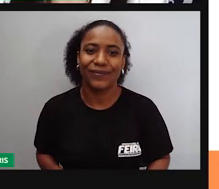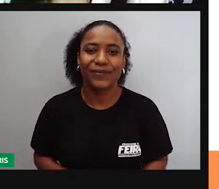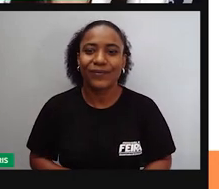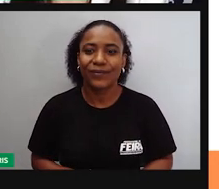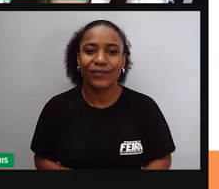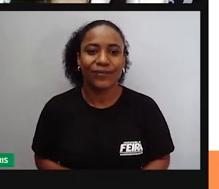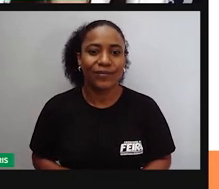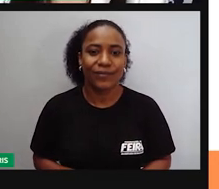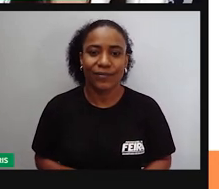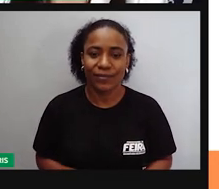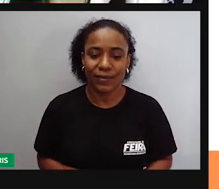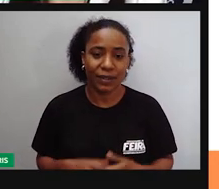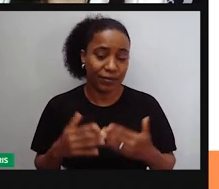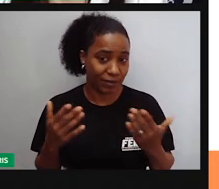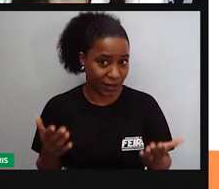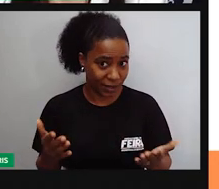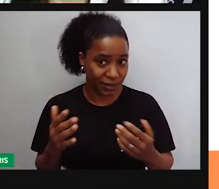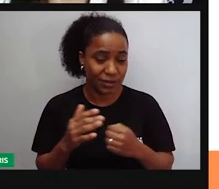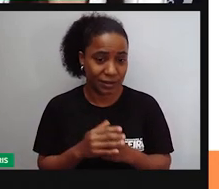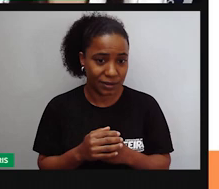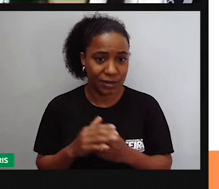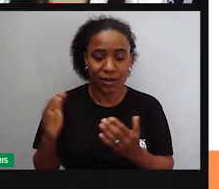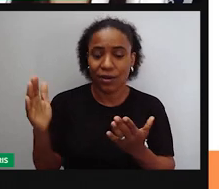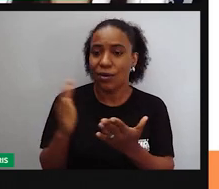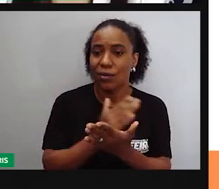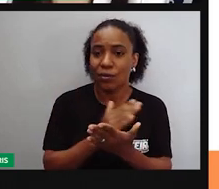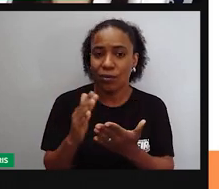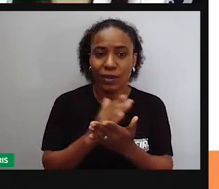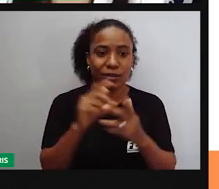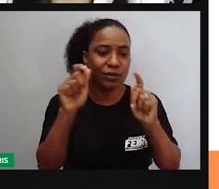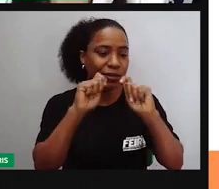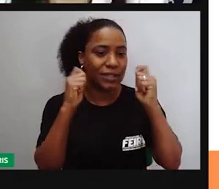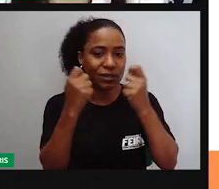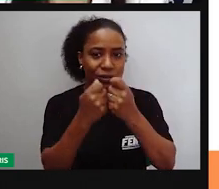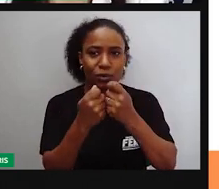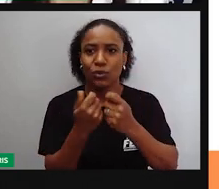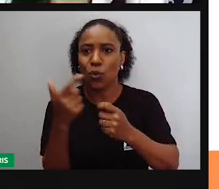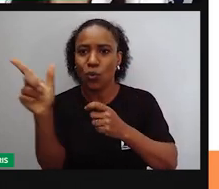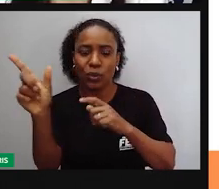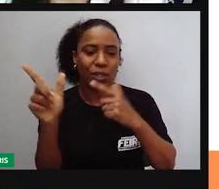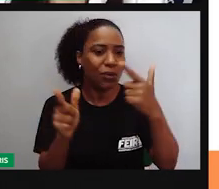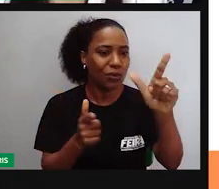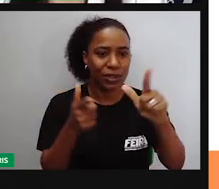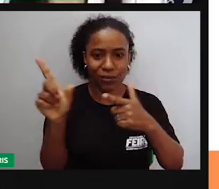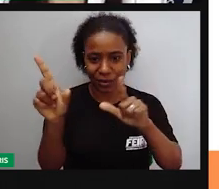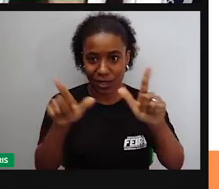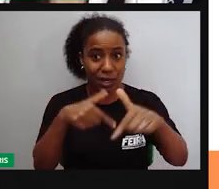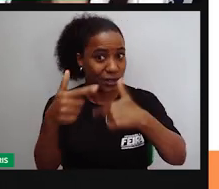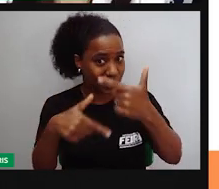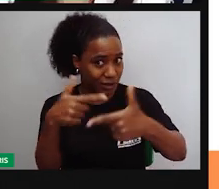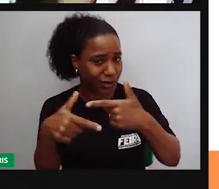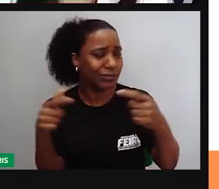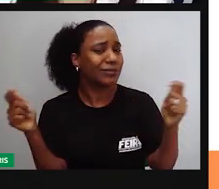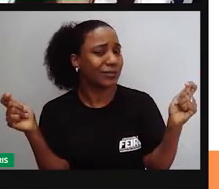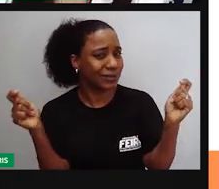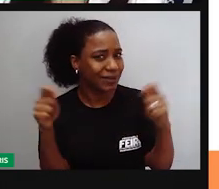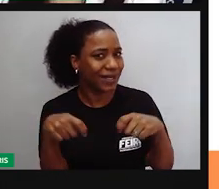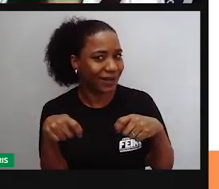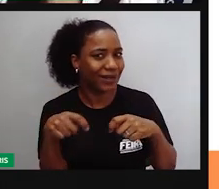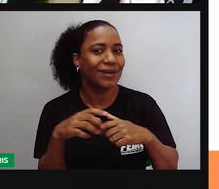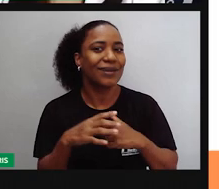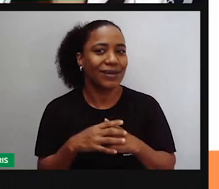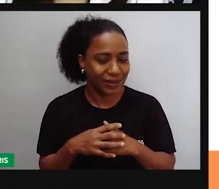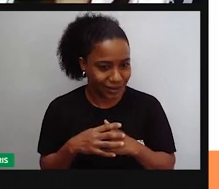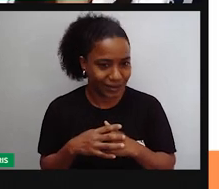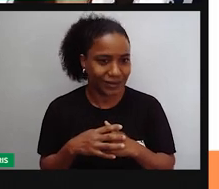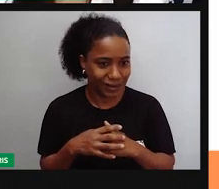Mas as associações, elas podem também trazer outras atividades, outras ações. Não só a questão do buscar, né?